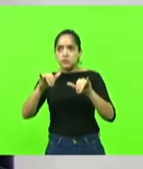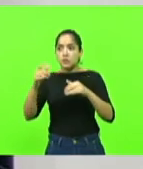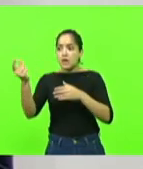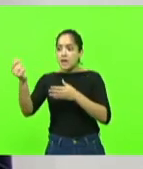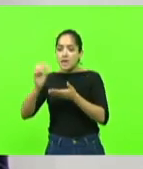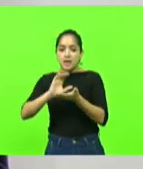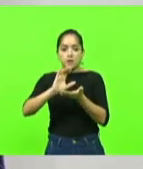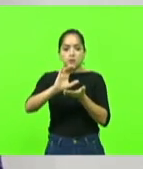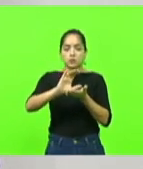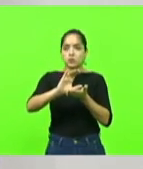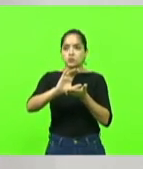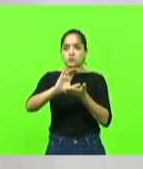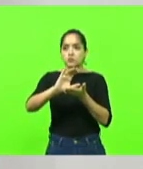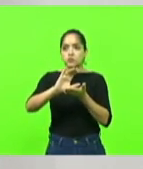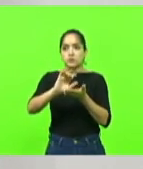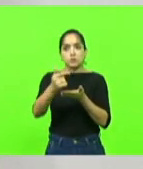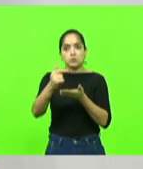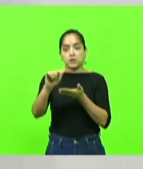município.